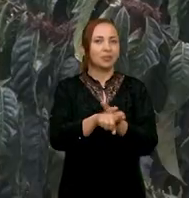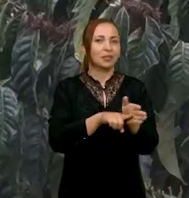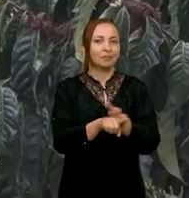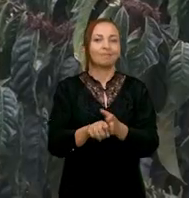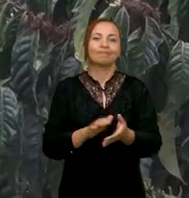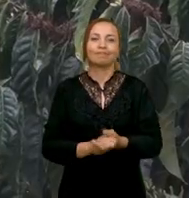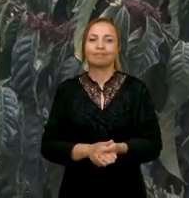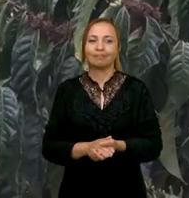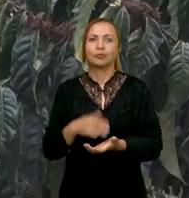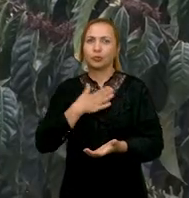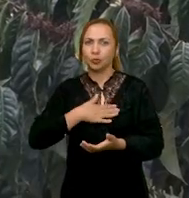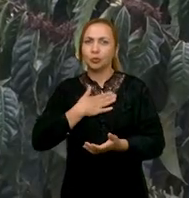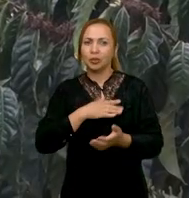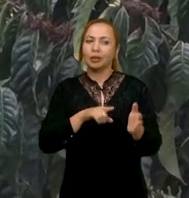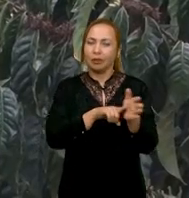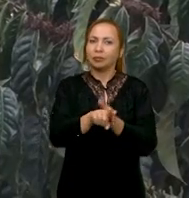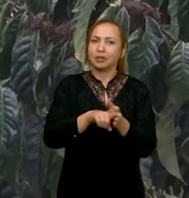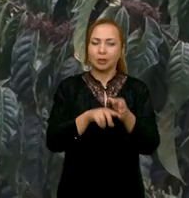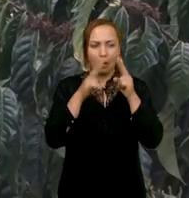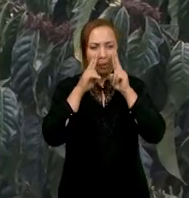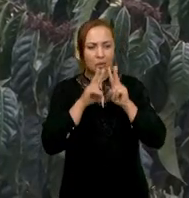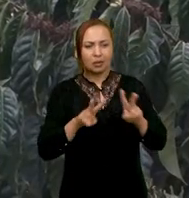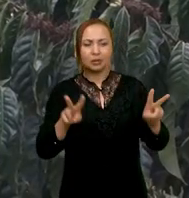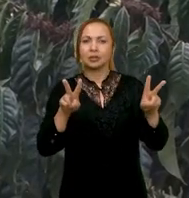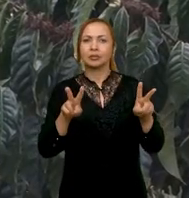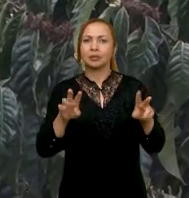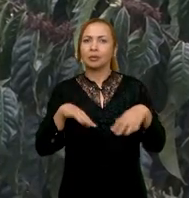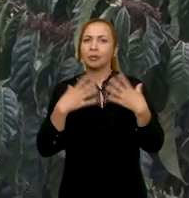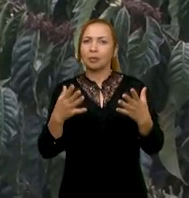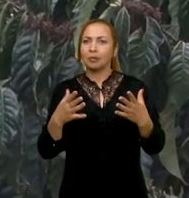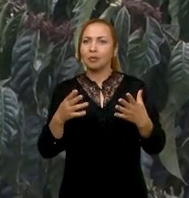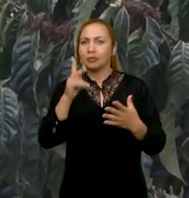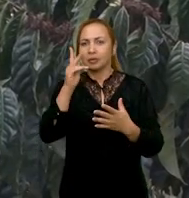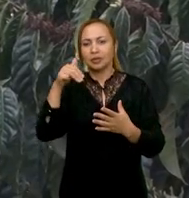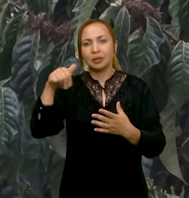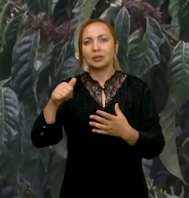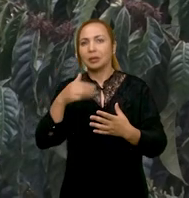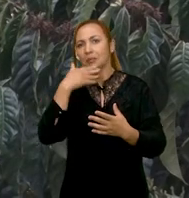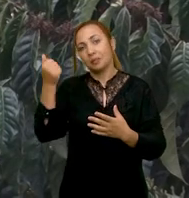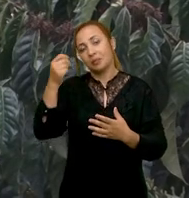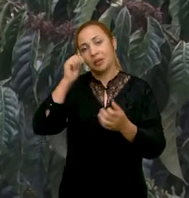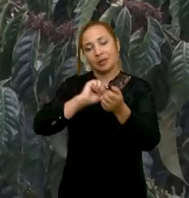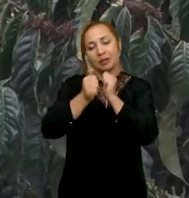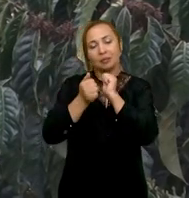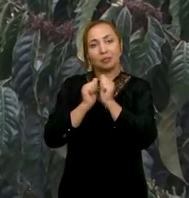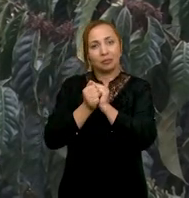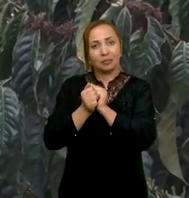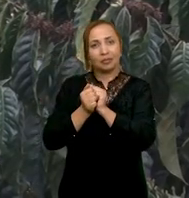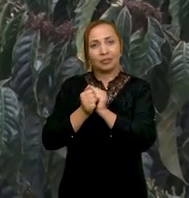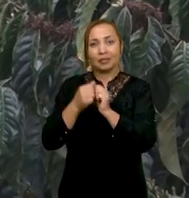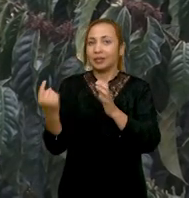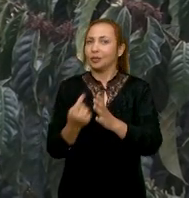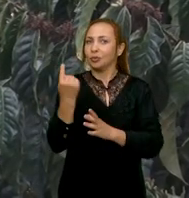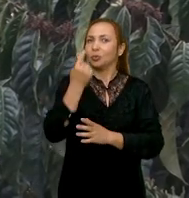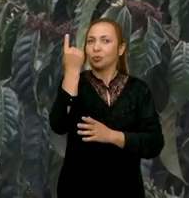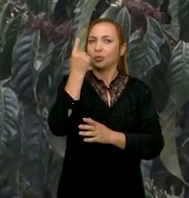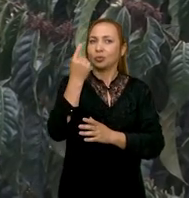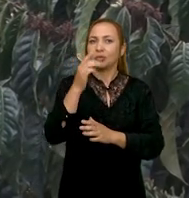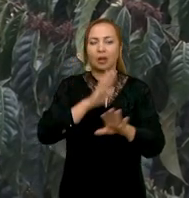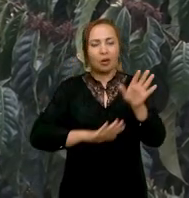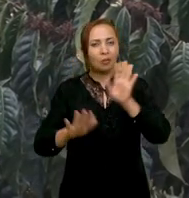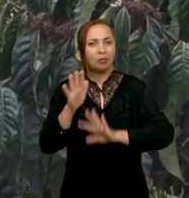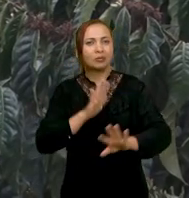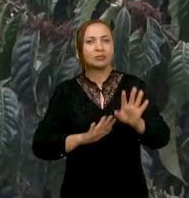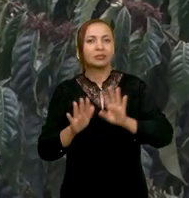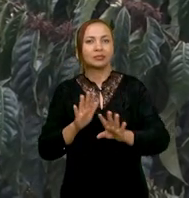Daí é a vantagem da pesquisa, a pesquisa é para isso, para observar quais são os clones que melhor vão se adaptar nessa altitude. Então, gente está